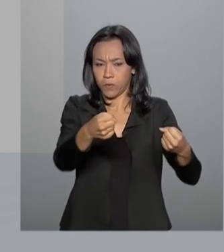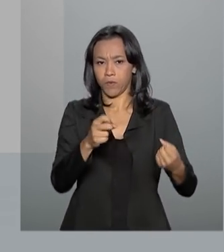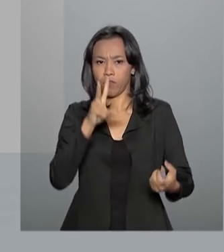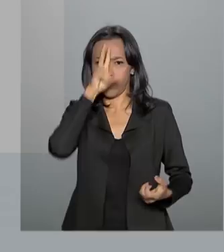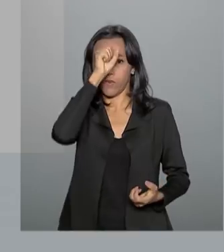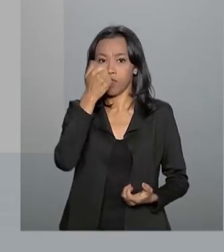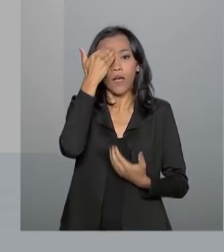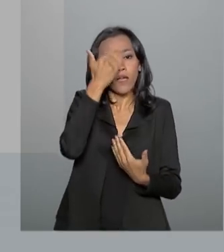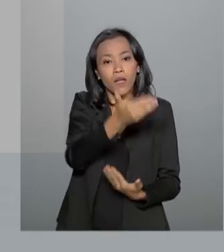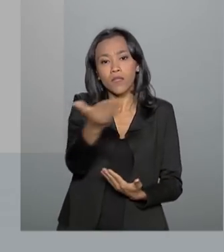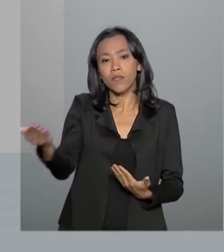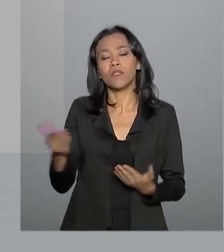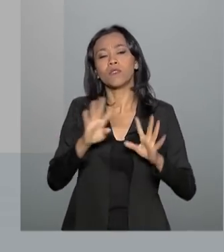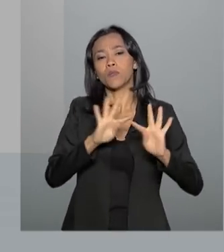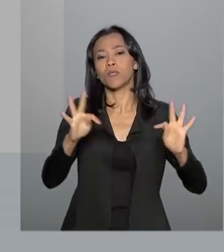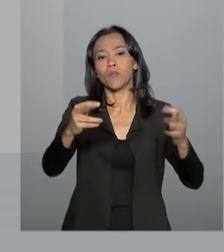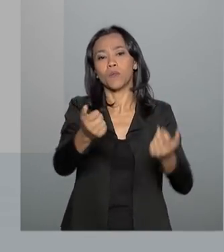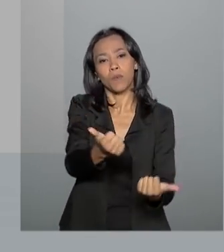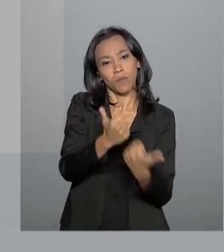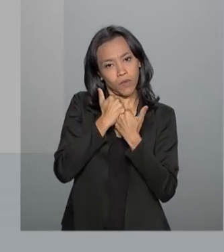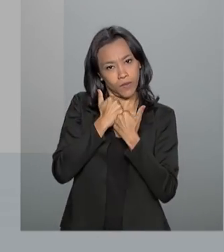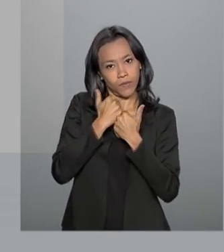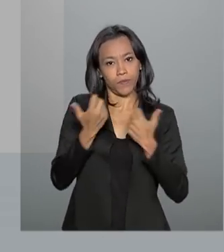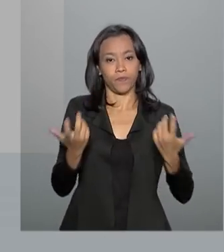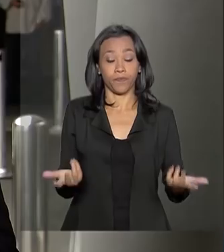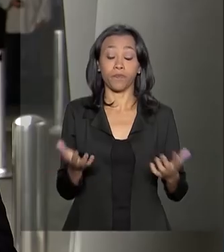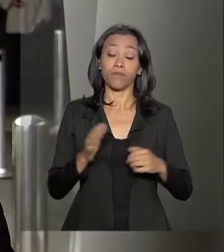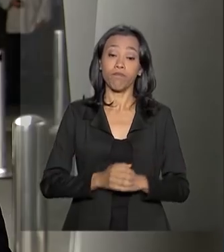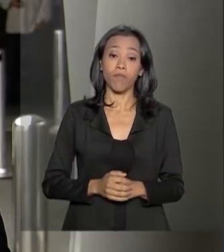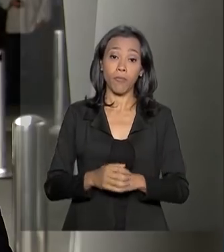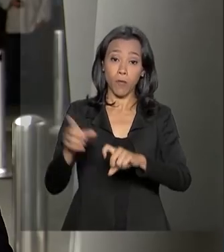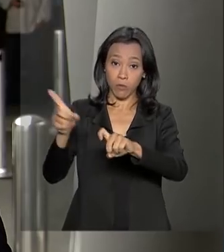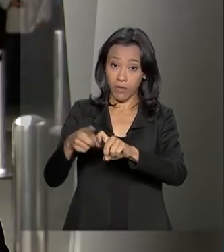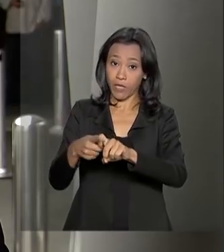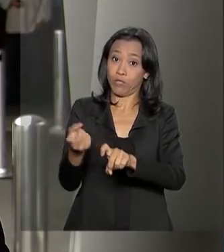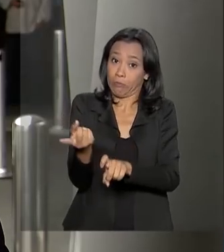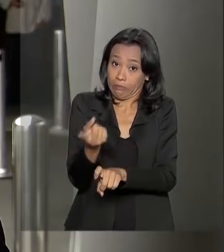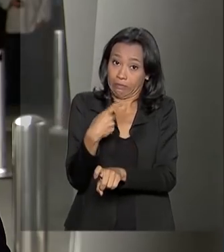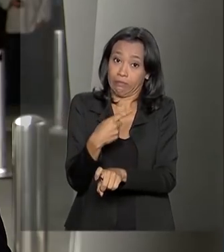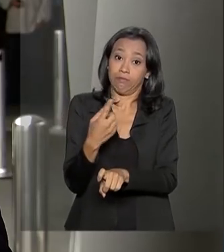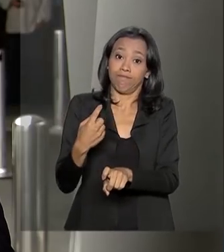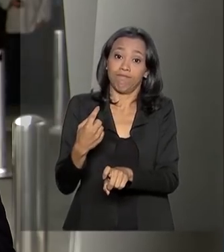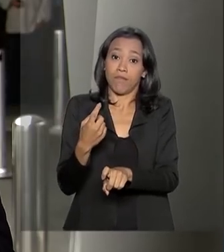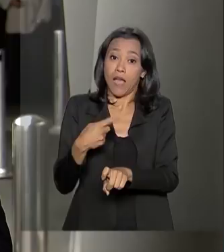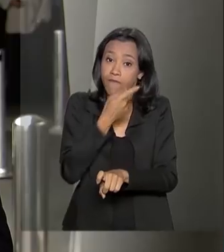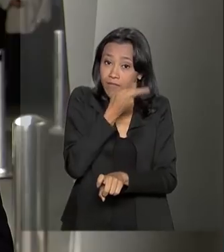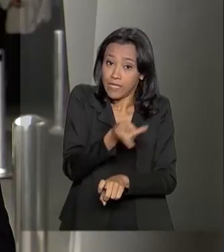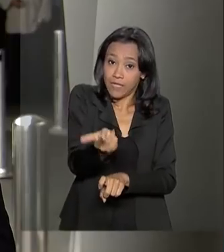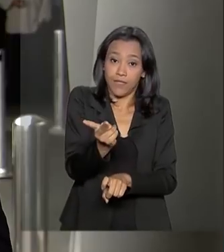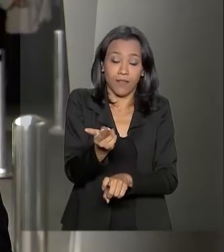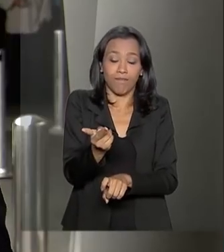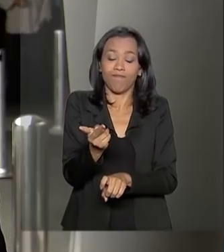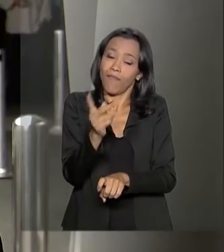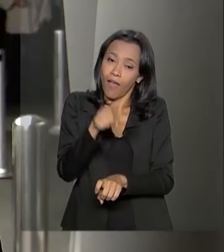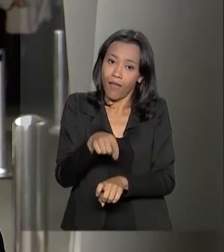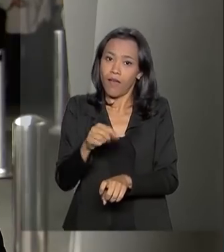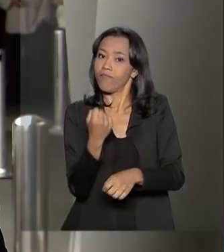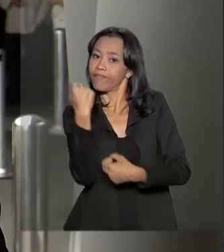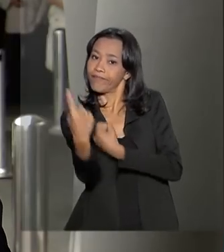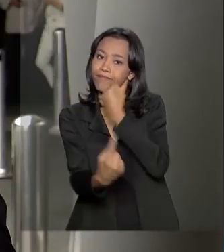Agradeço a todos pelo apoio. Por ordem médica, as visitas aqui no Hospital Albert Einstein seguem restritas.